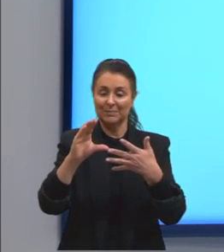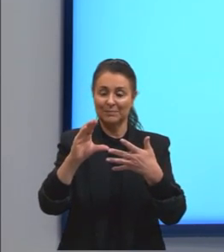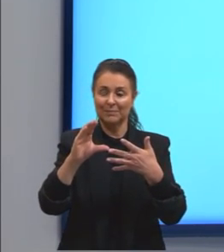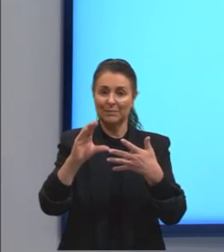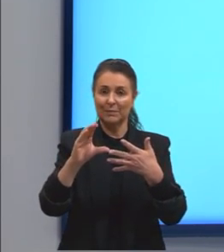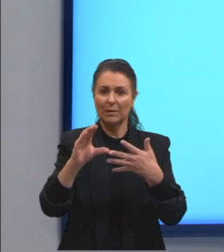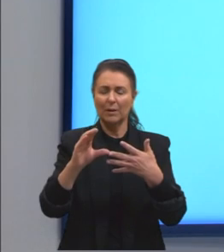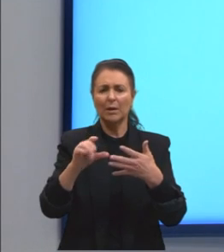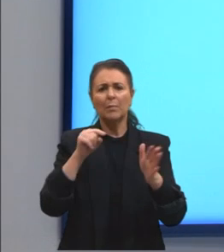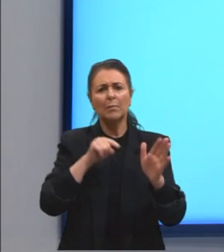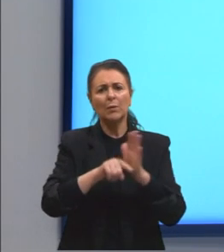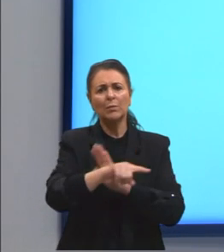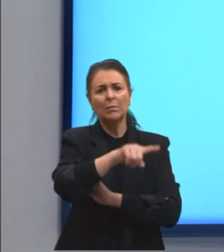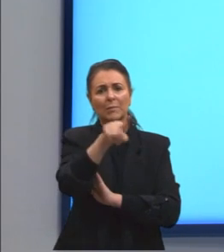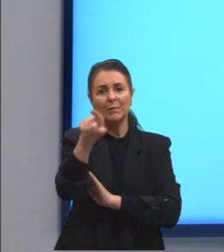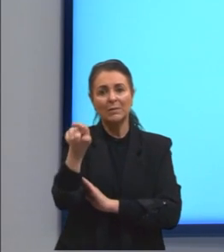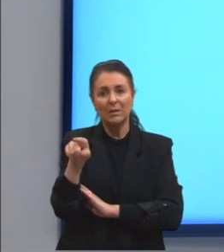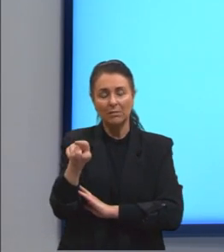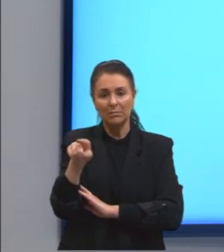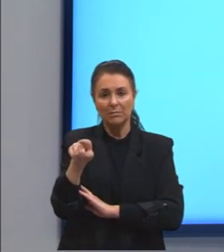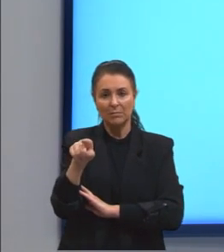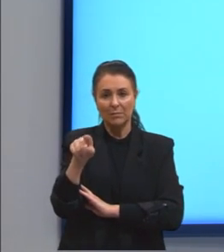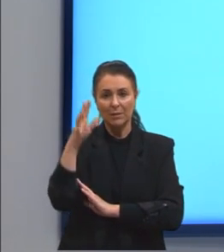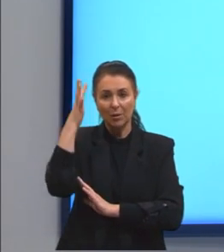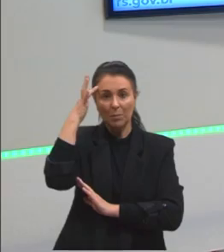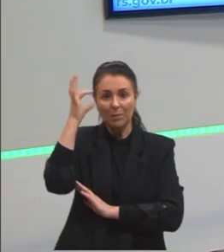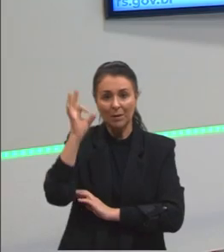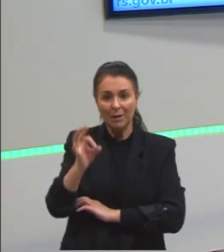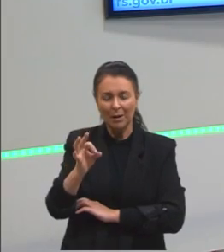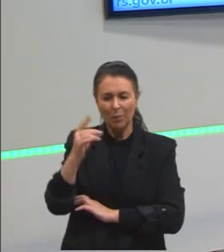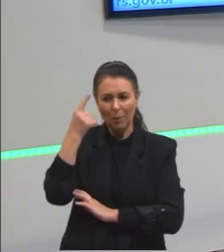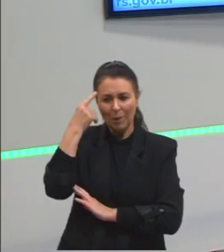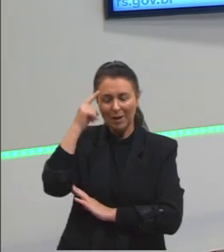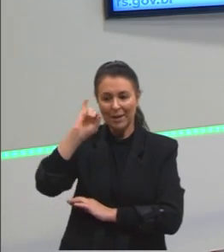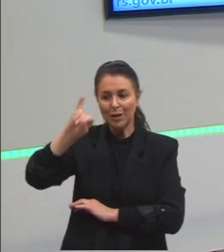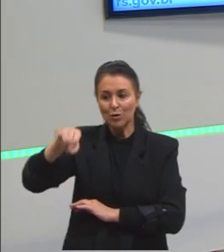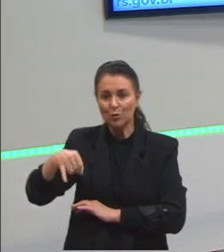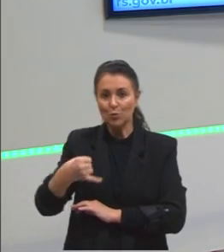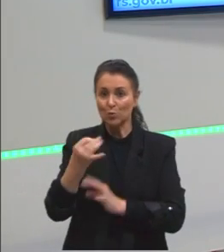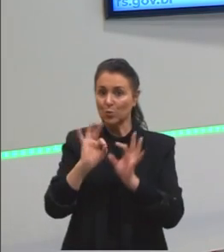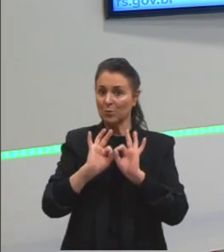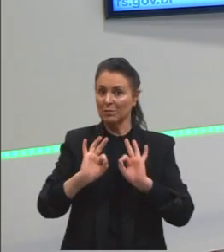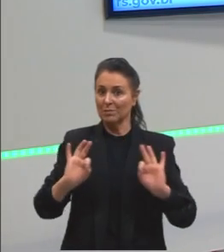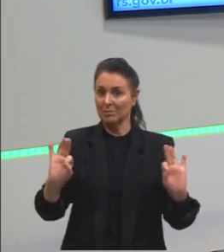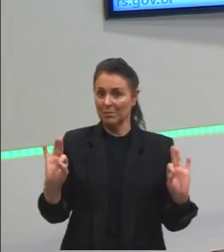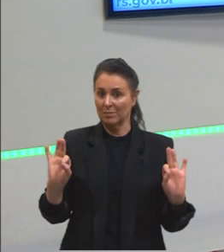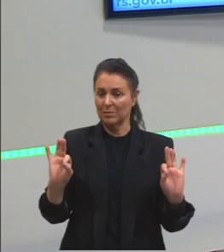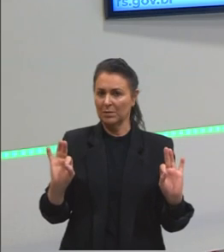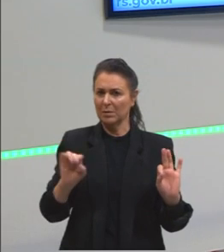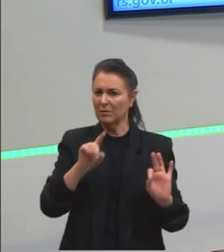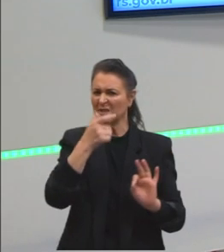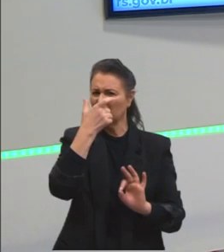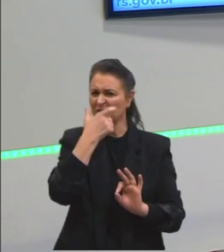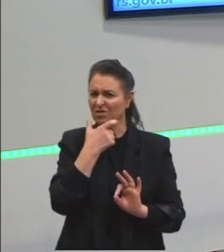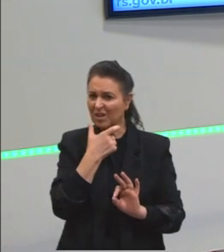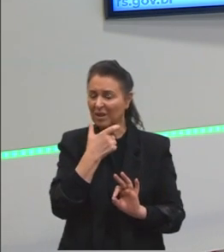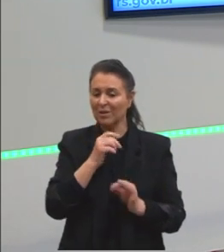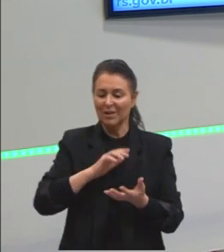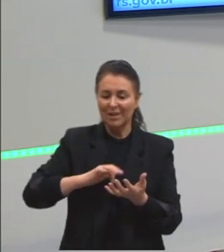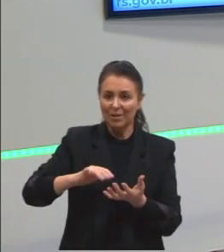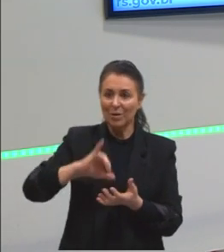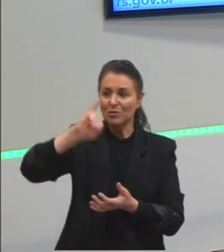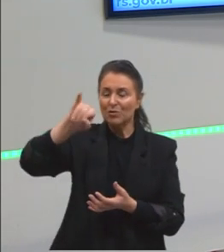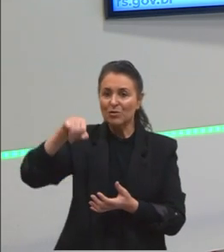E aí pergunto para vocês, se vocês de fato compreenderam a ideia de juros simples e se vocês acharam de fato que calcular